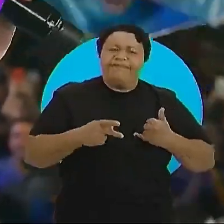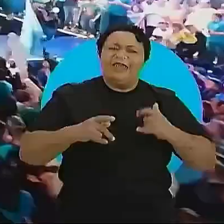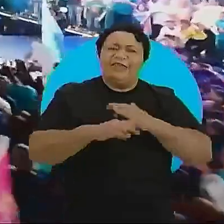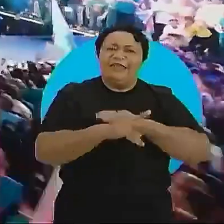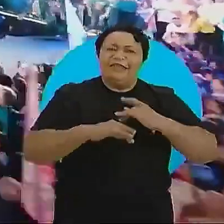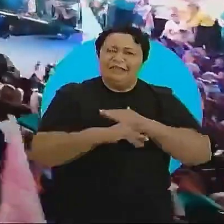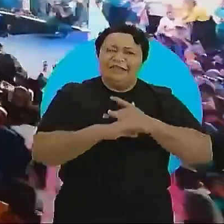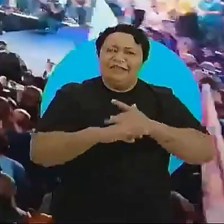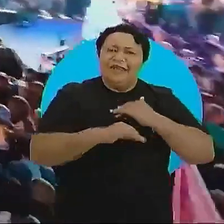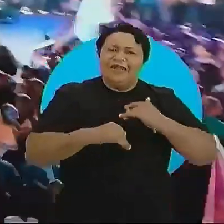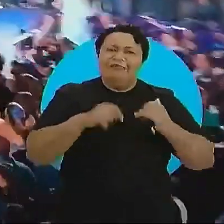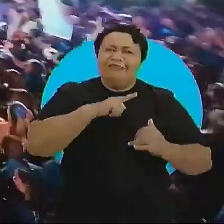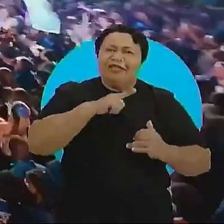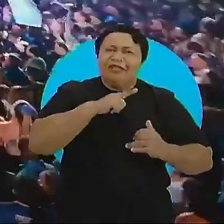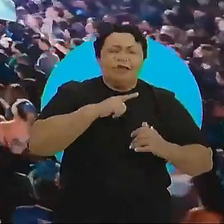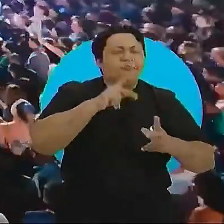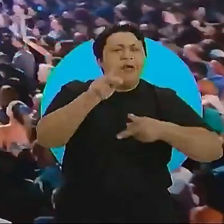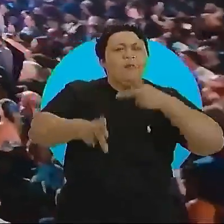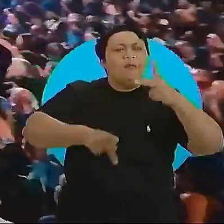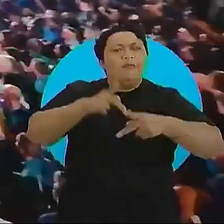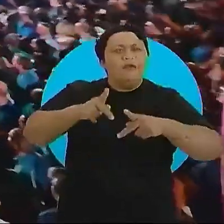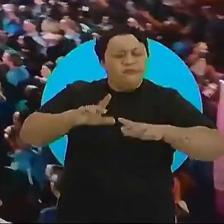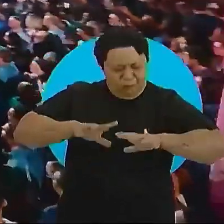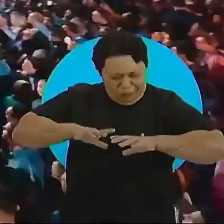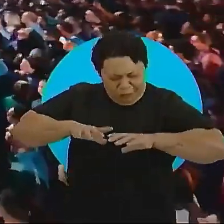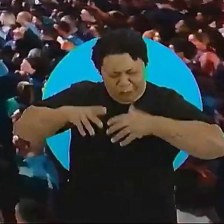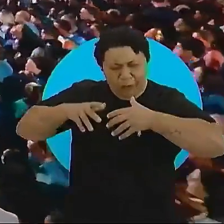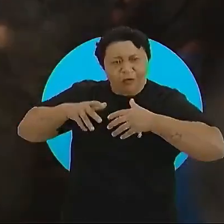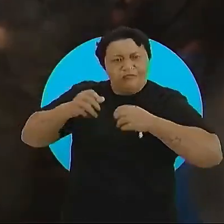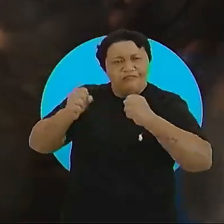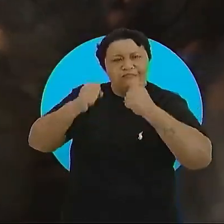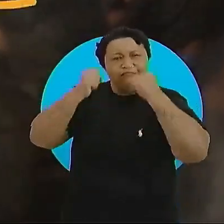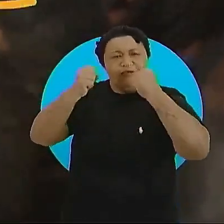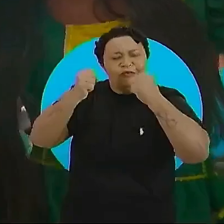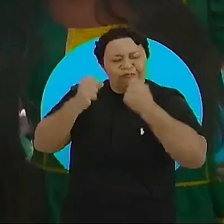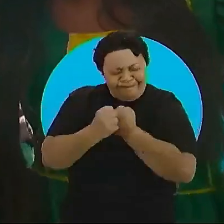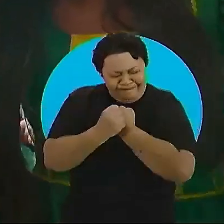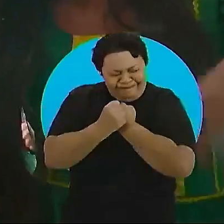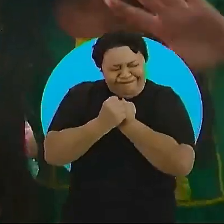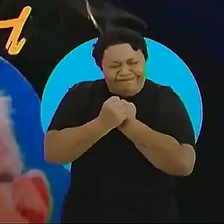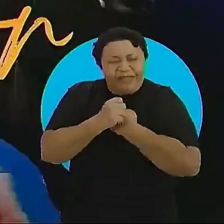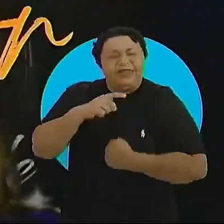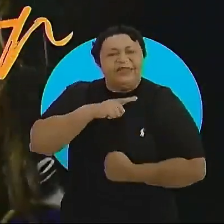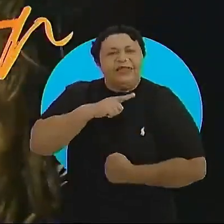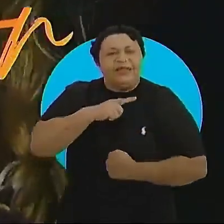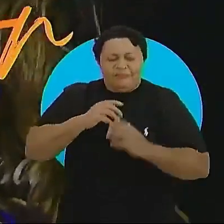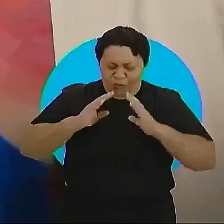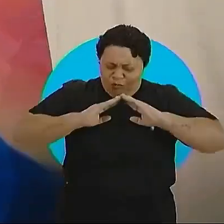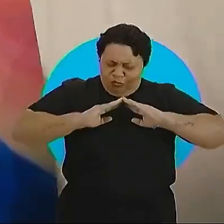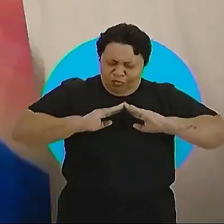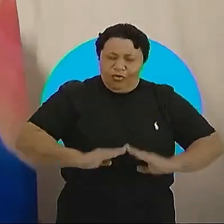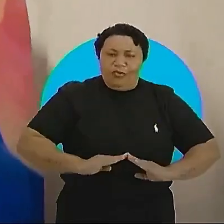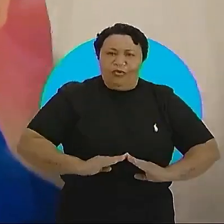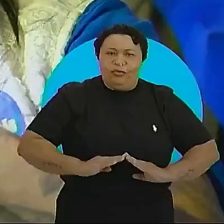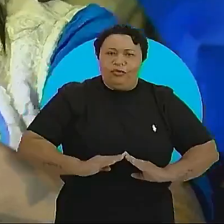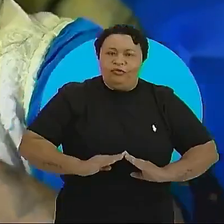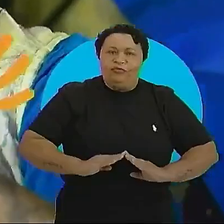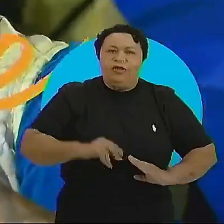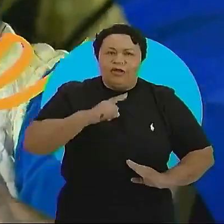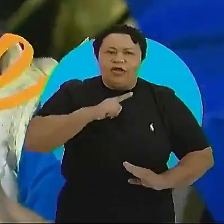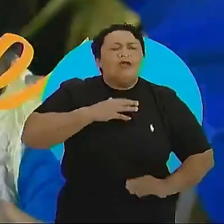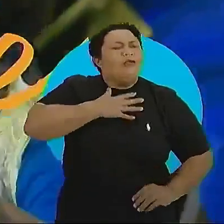cidade. Essa cidade de um povo bravo, corajoso, acolhedor, humilde